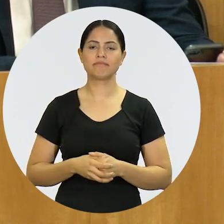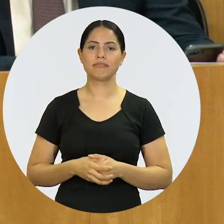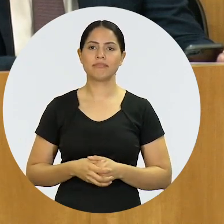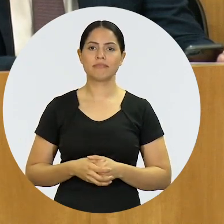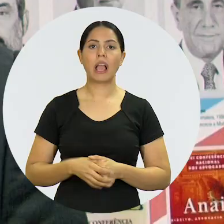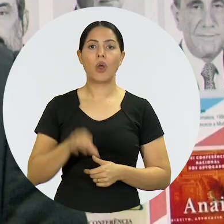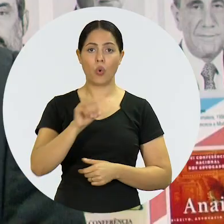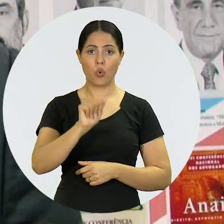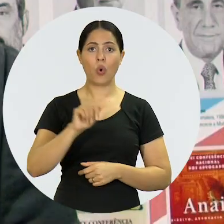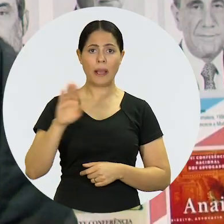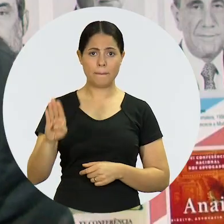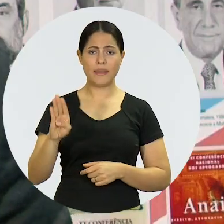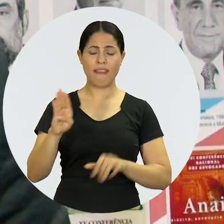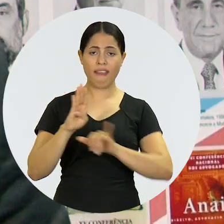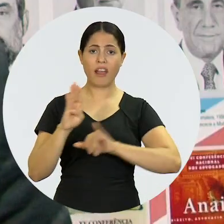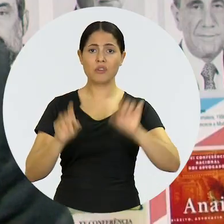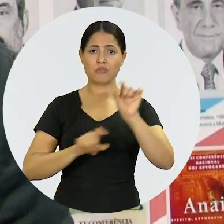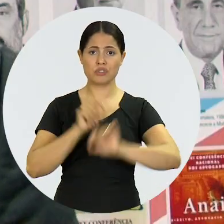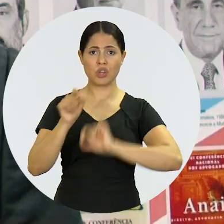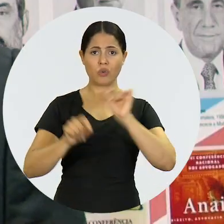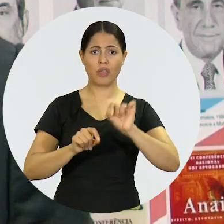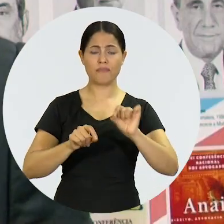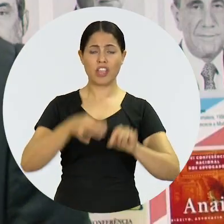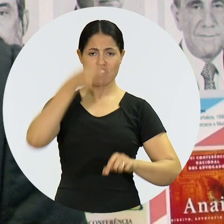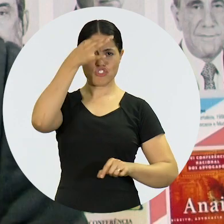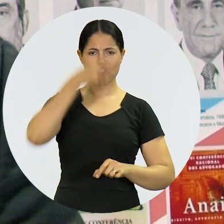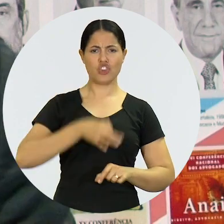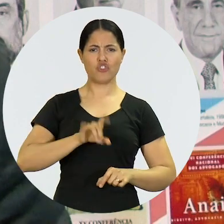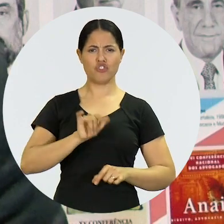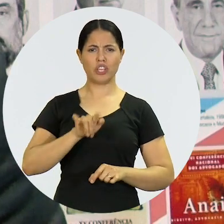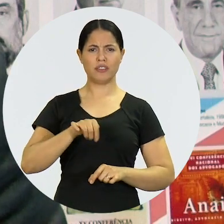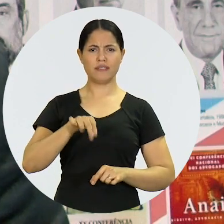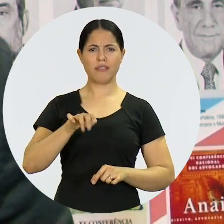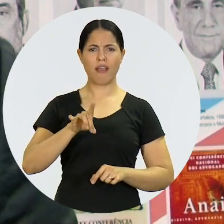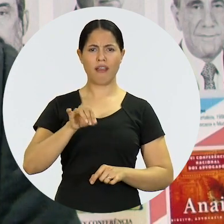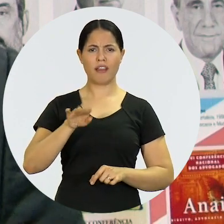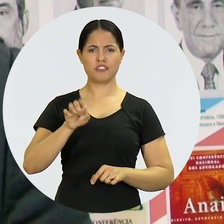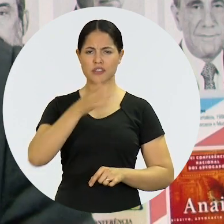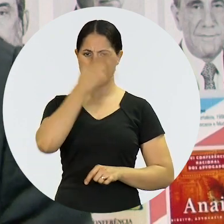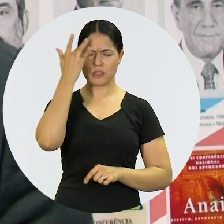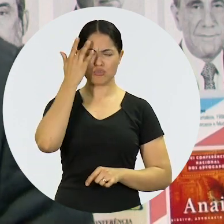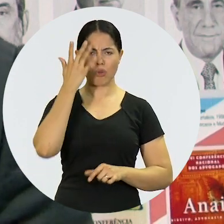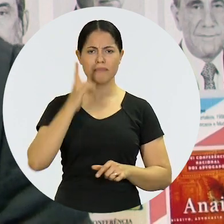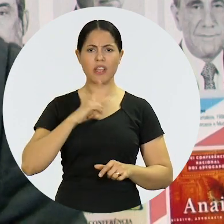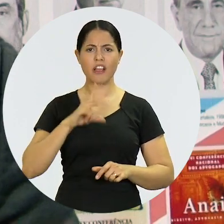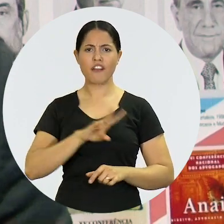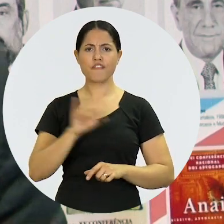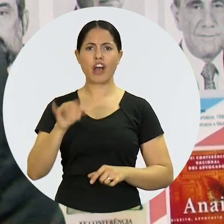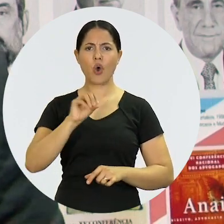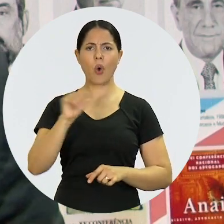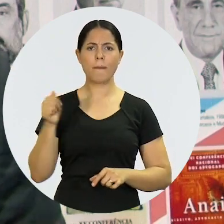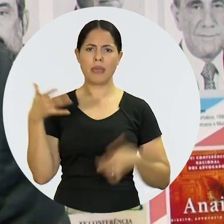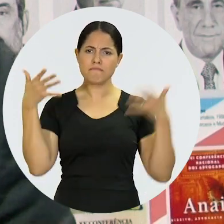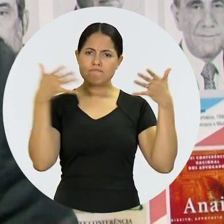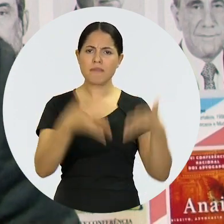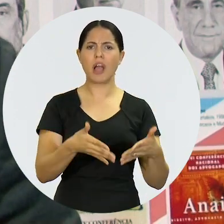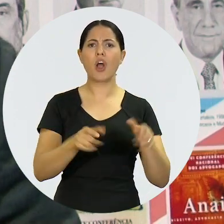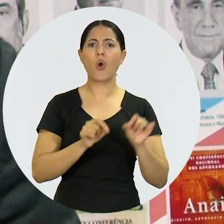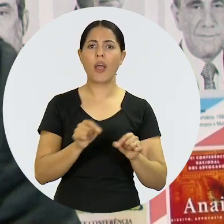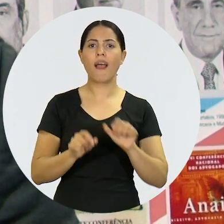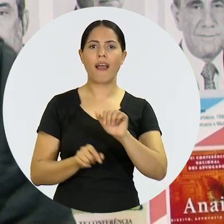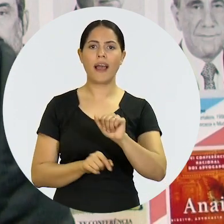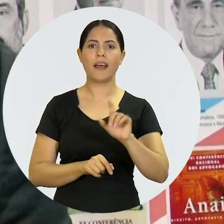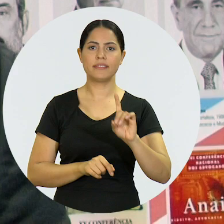Federal. A Ordem dos Advogados do Brasil atenta a dignidade da pessoa humana e ingressará como amicus curi